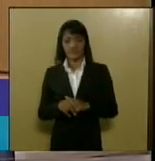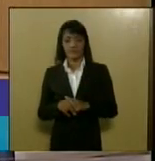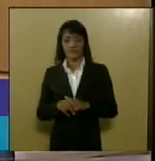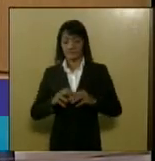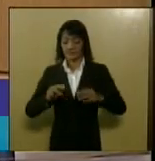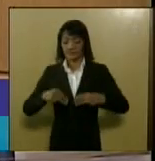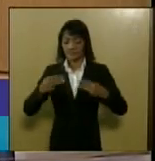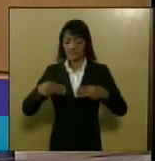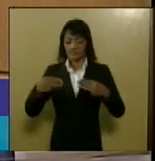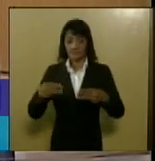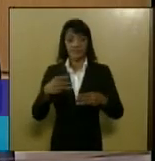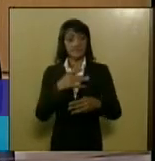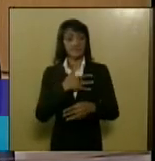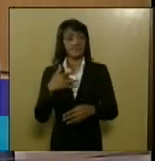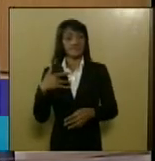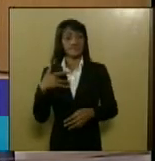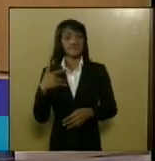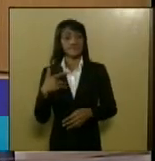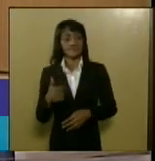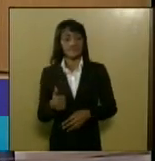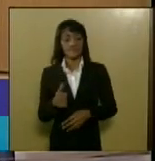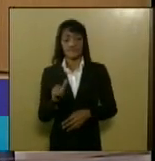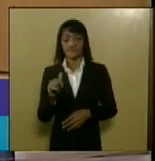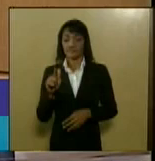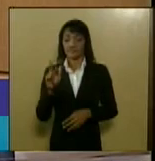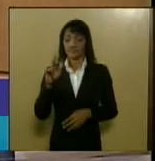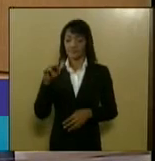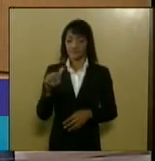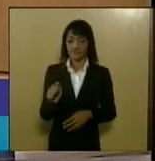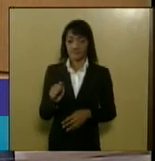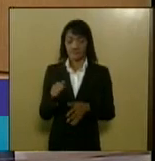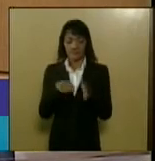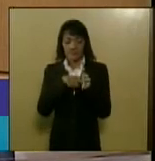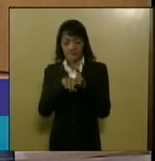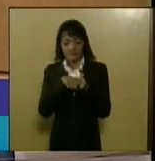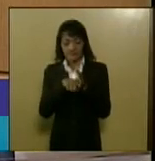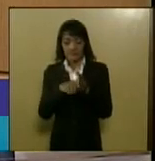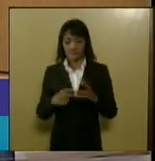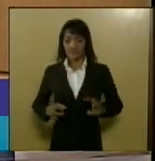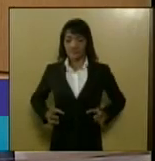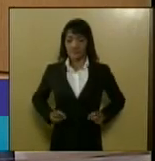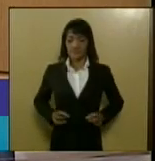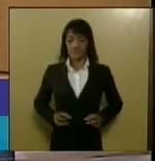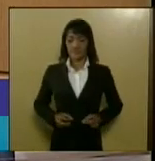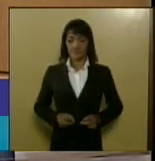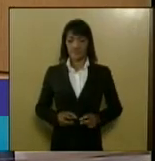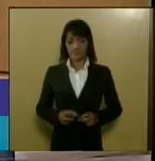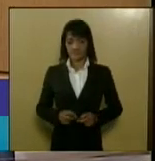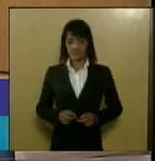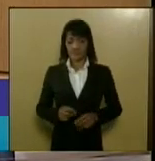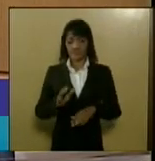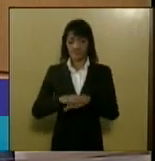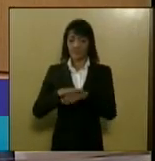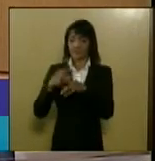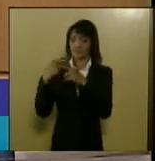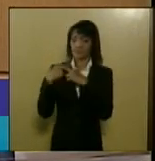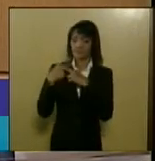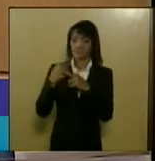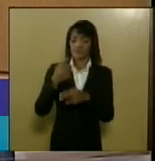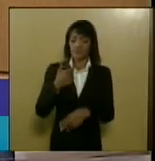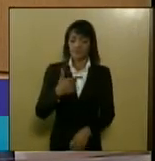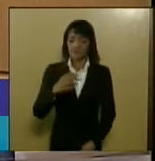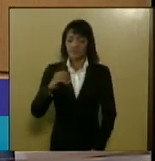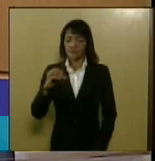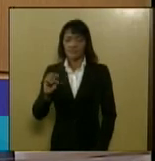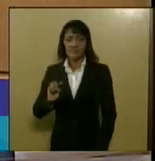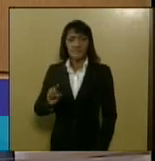Saúde e o INCA o Instituto Nacional do Câncer que é o responsável por esse setor cerca de 200 mil pessoas